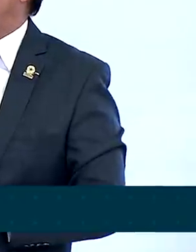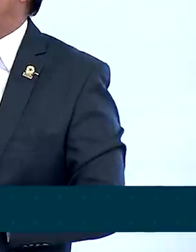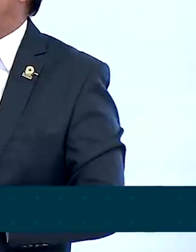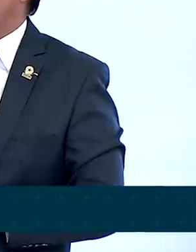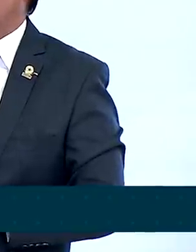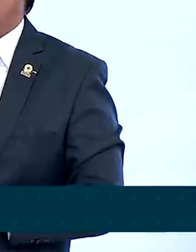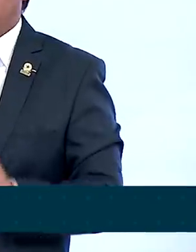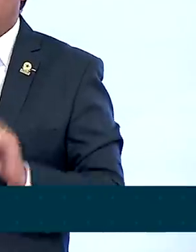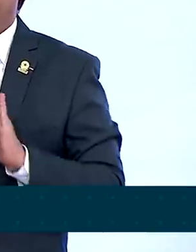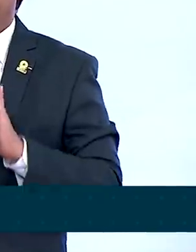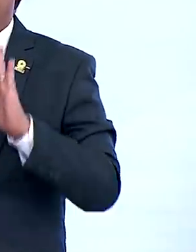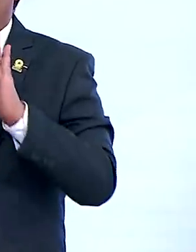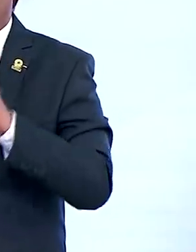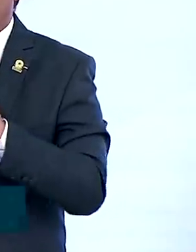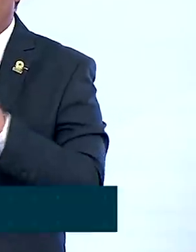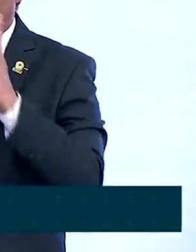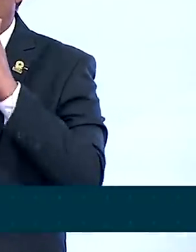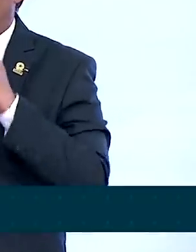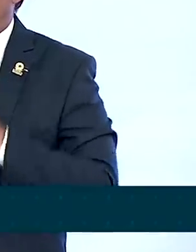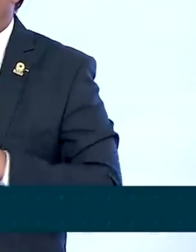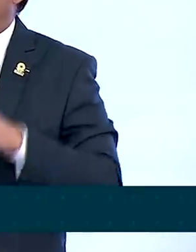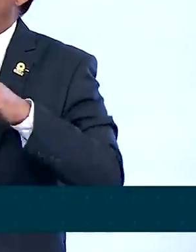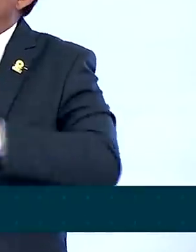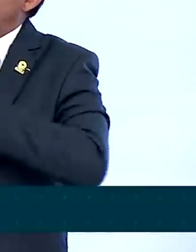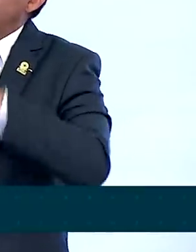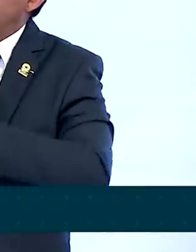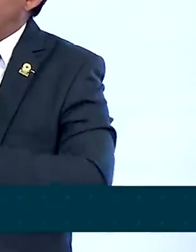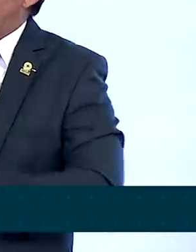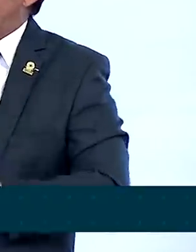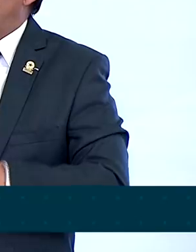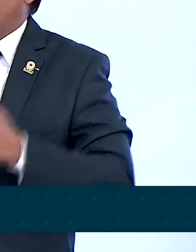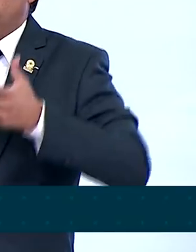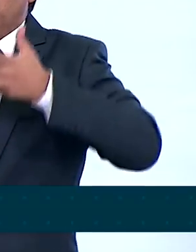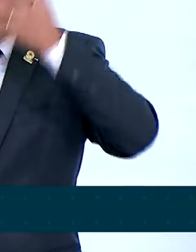divisor de águas, porque ano que vem teremos o leilão de 5G.